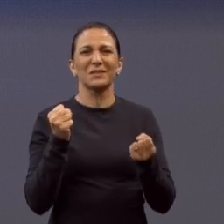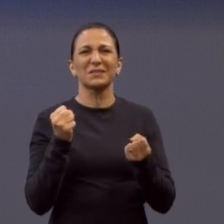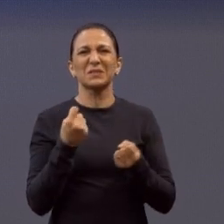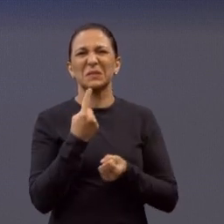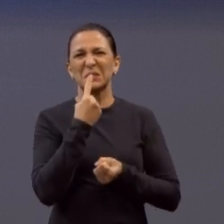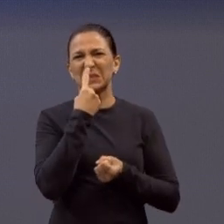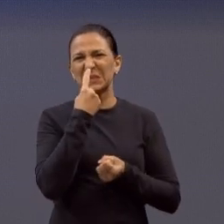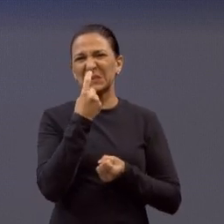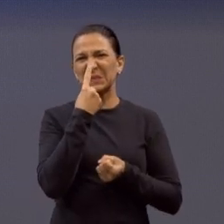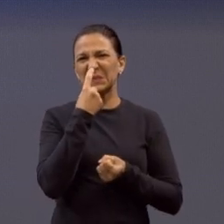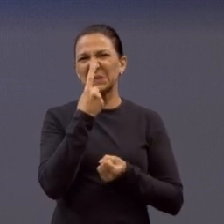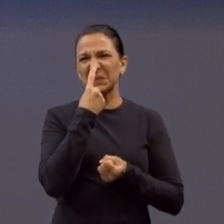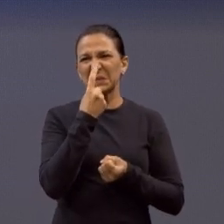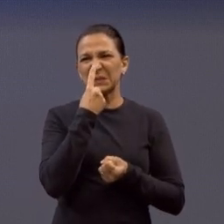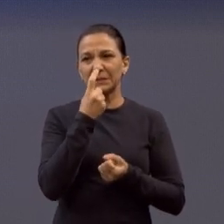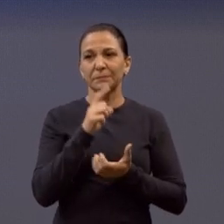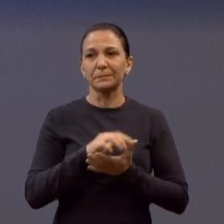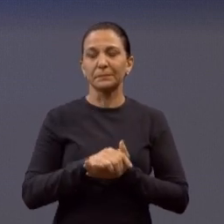aquele mau cheiro.